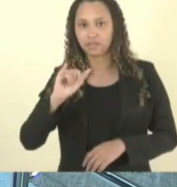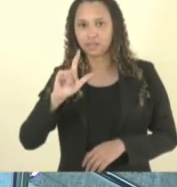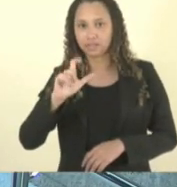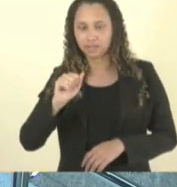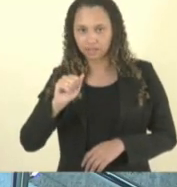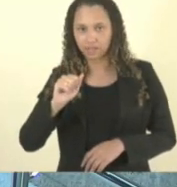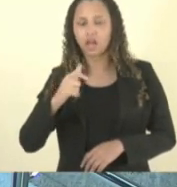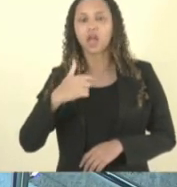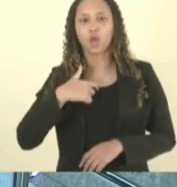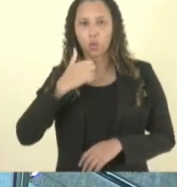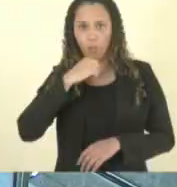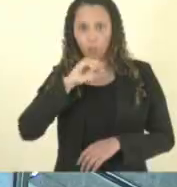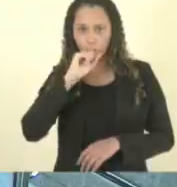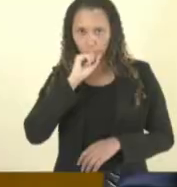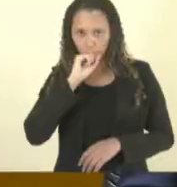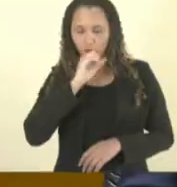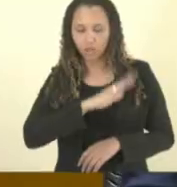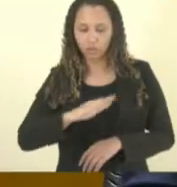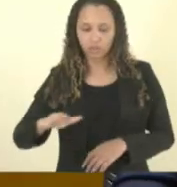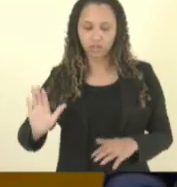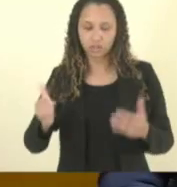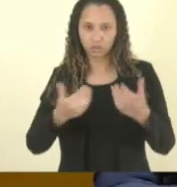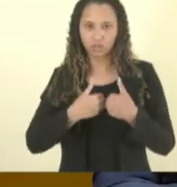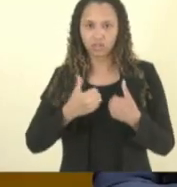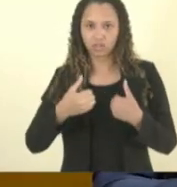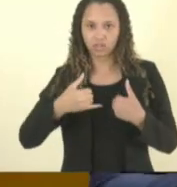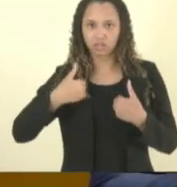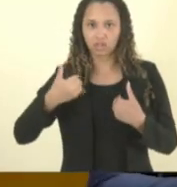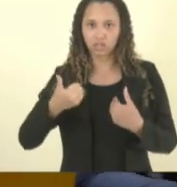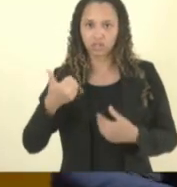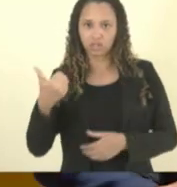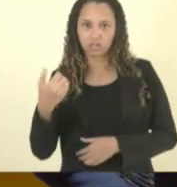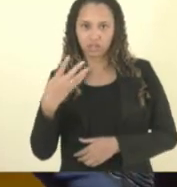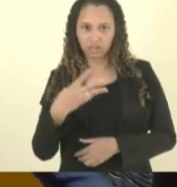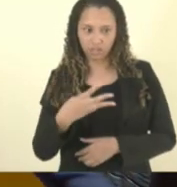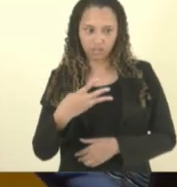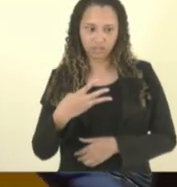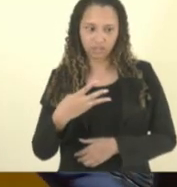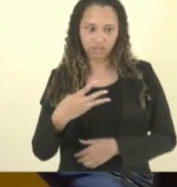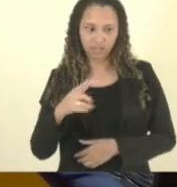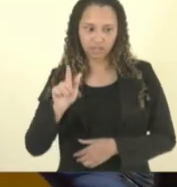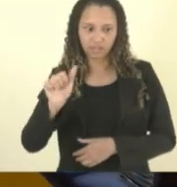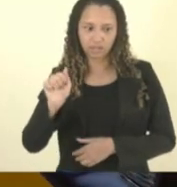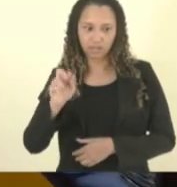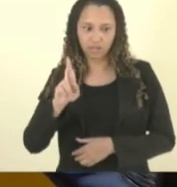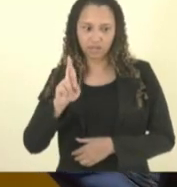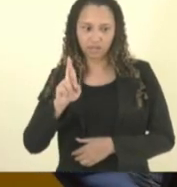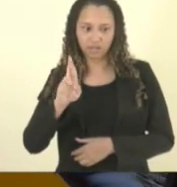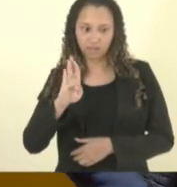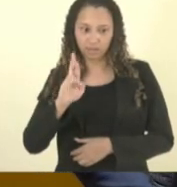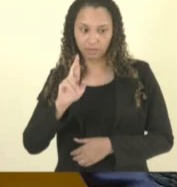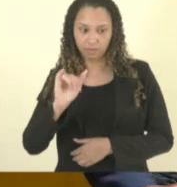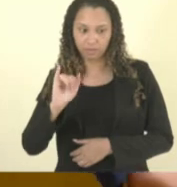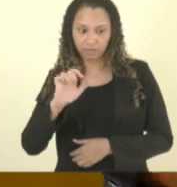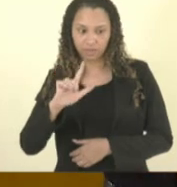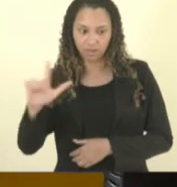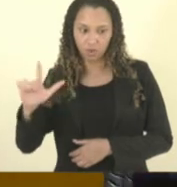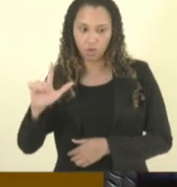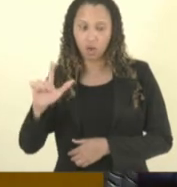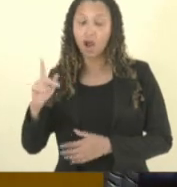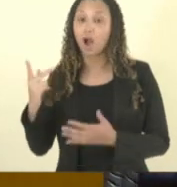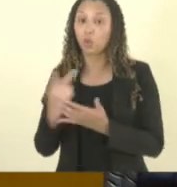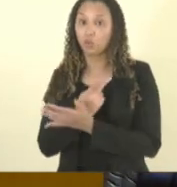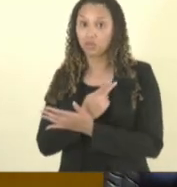eu sou mãe de uma criança autista de 13 anos Pedro de Priscila Reis Cabriel essa semana passada ele foi vítima de bullying